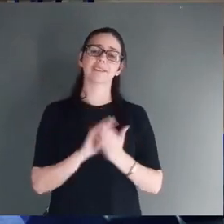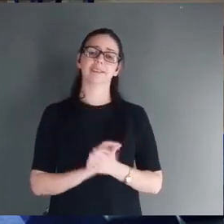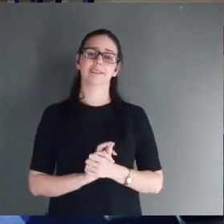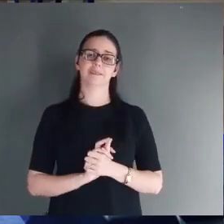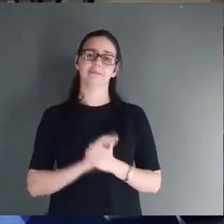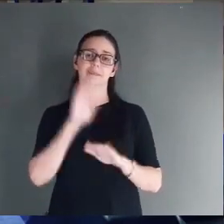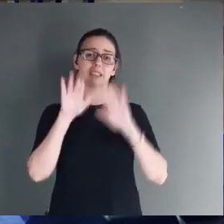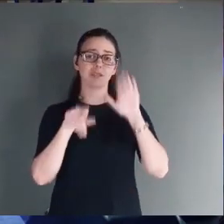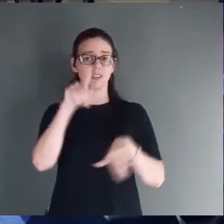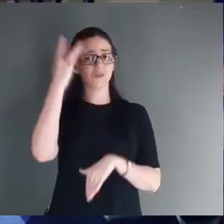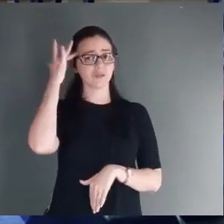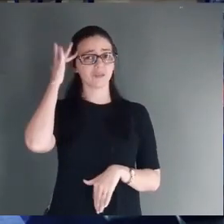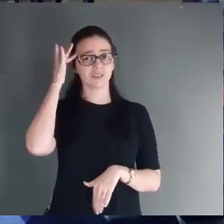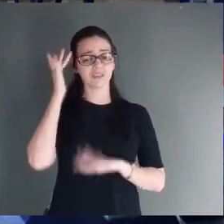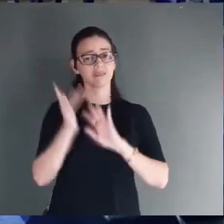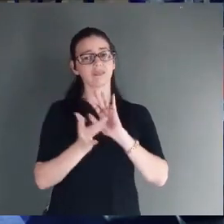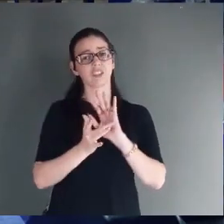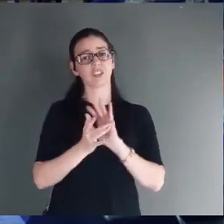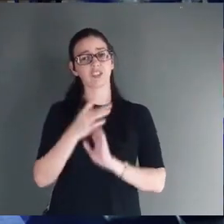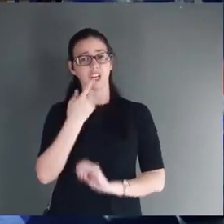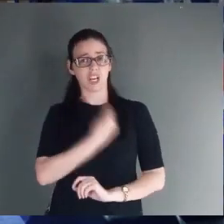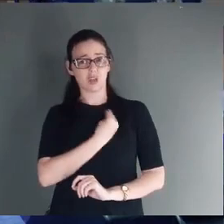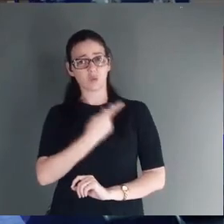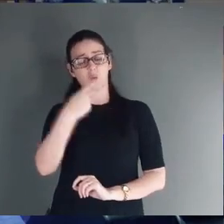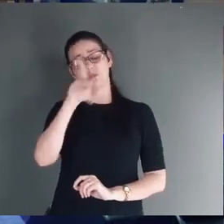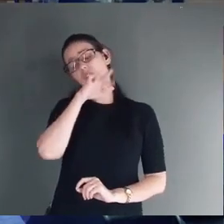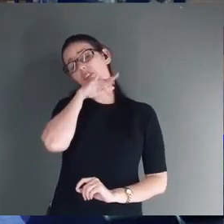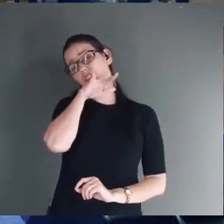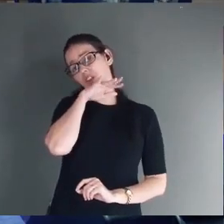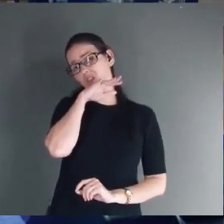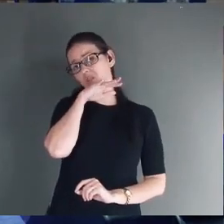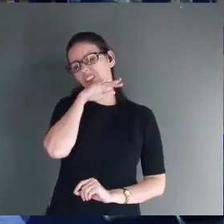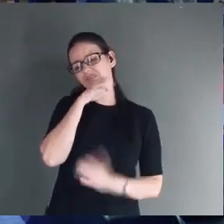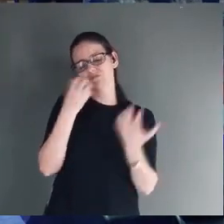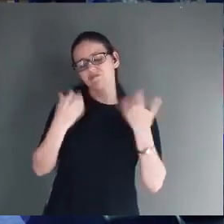Talvez você ache que sua vida não seja um lugar ideal para Jesus. Quem foi que disse?